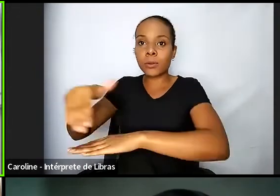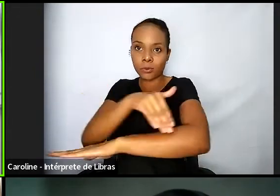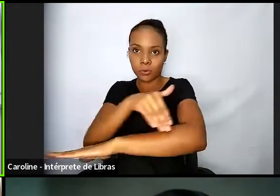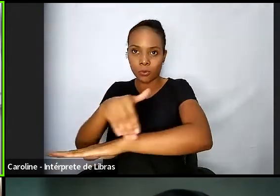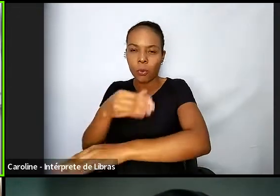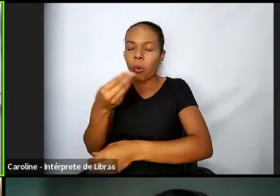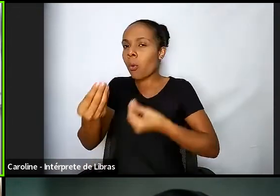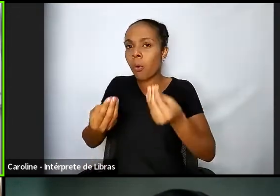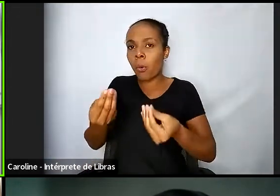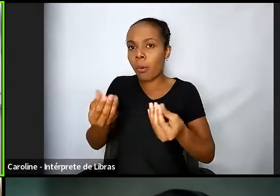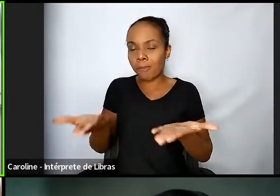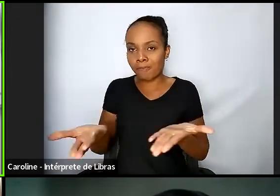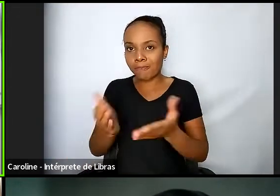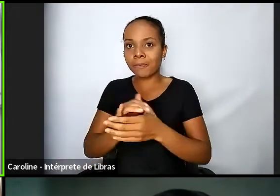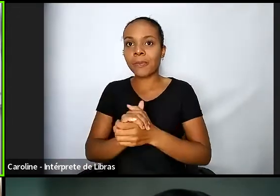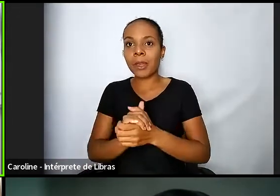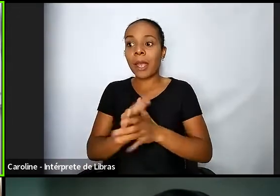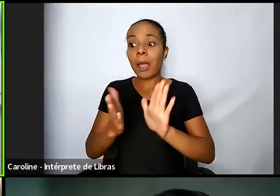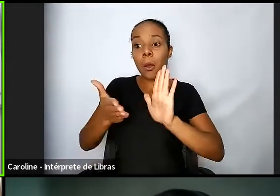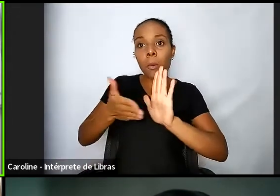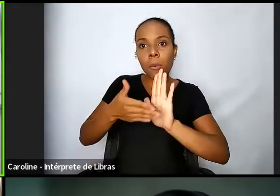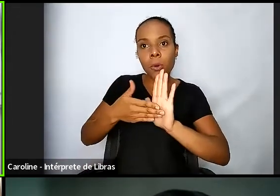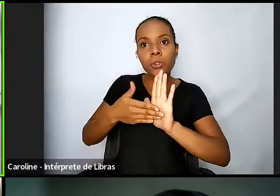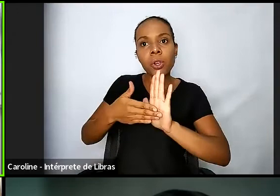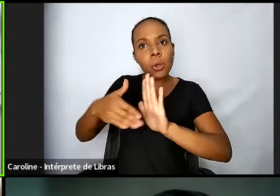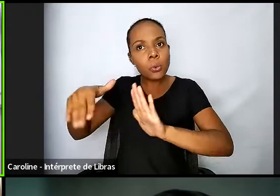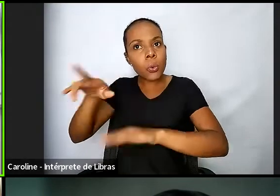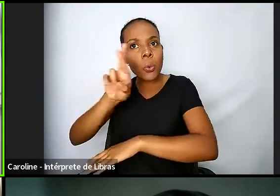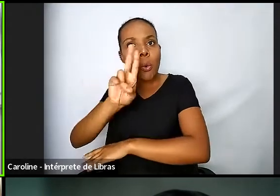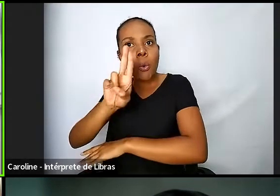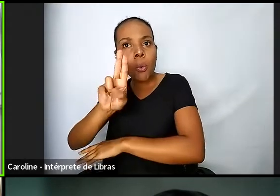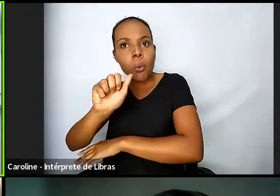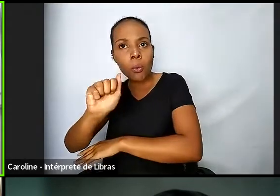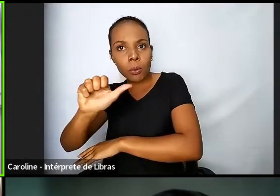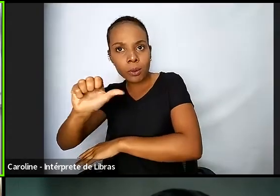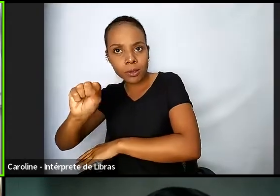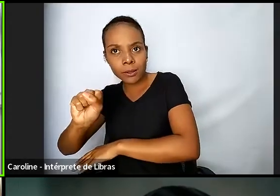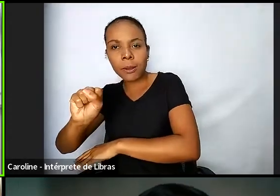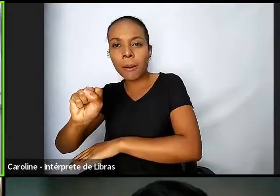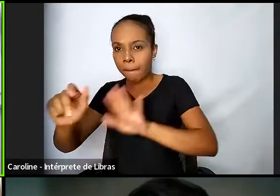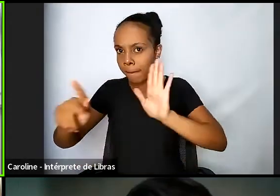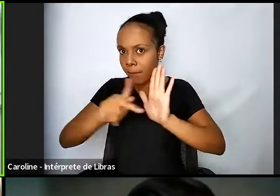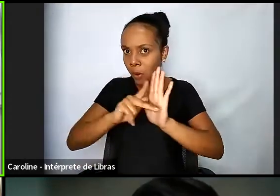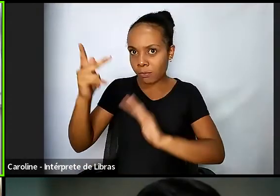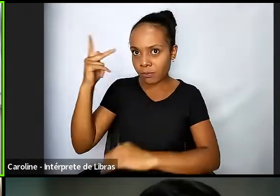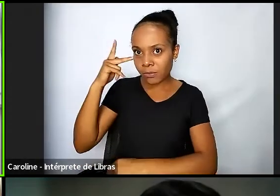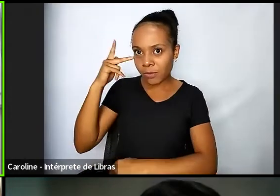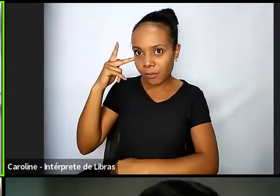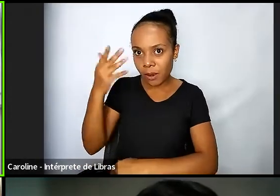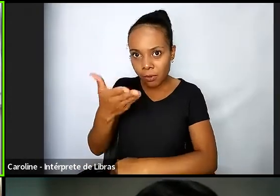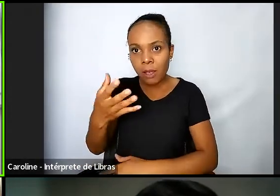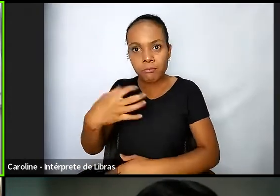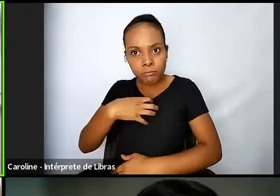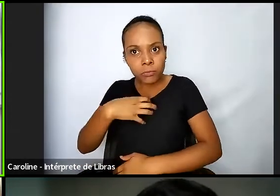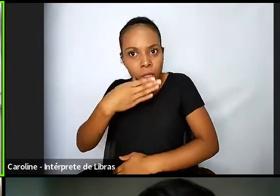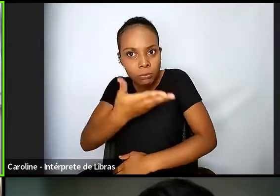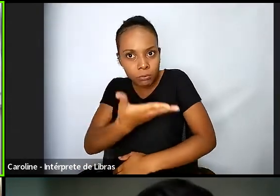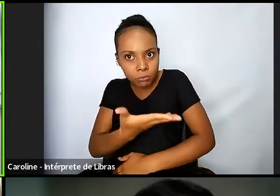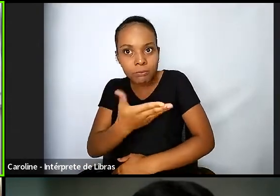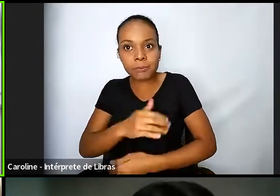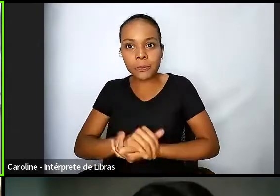esse projeto ruas que você falou em São Paulo seria através dessa forma e eu já